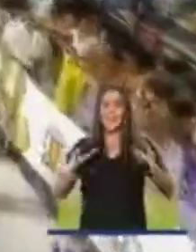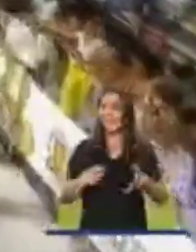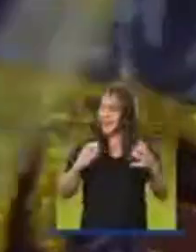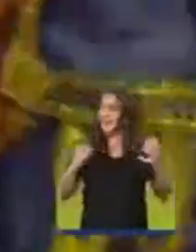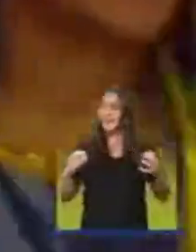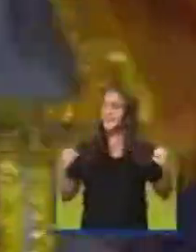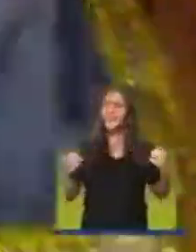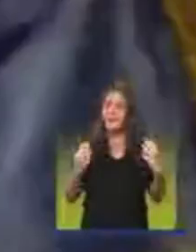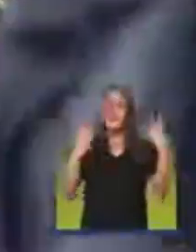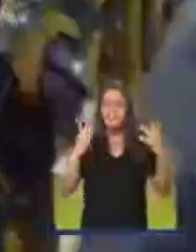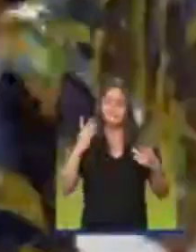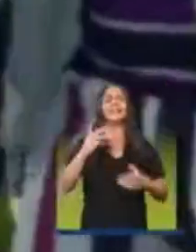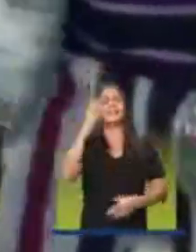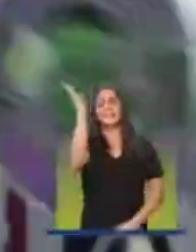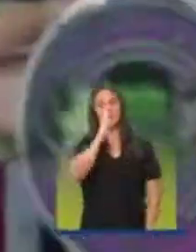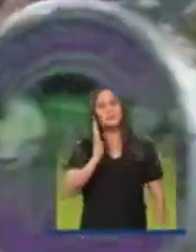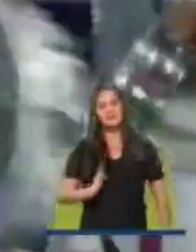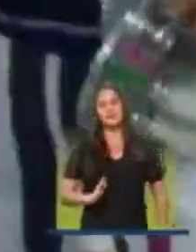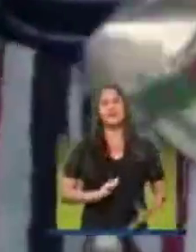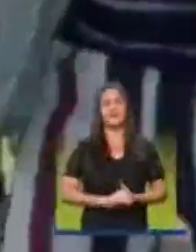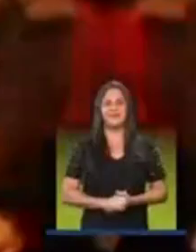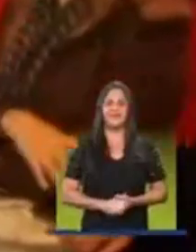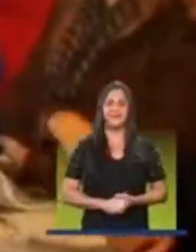grande festa popular brasileira.